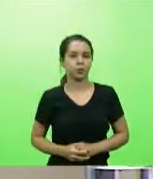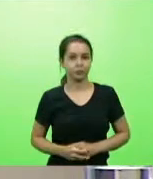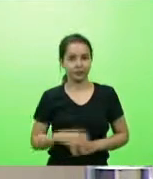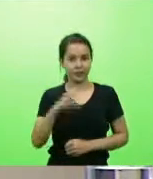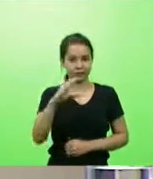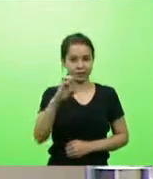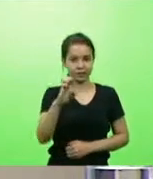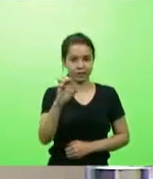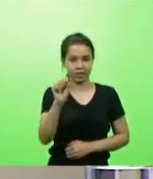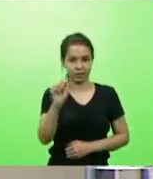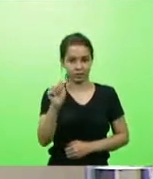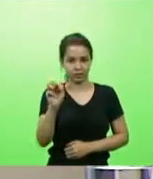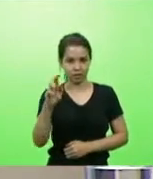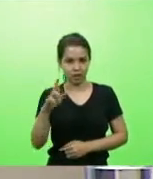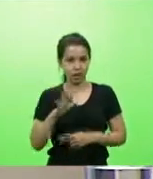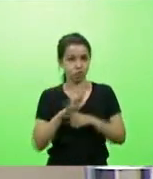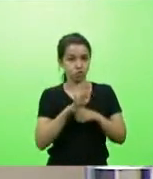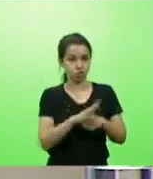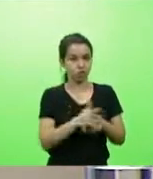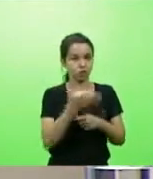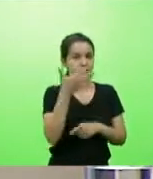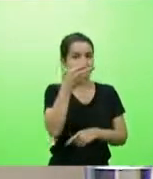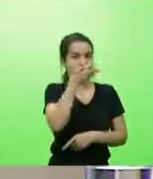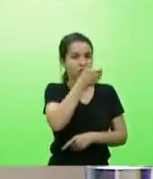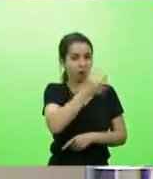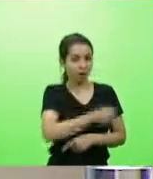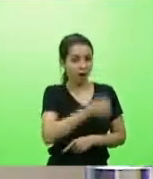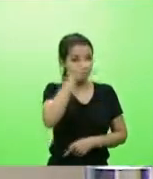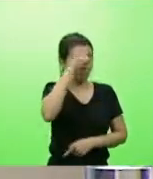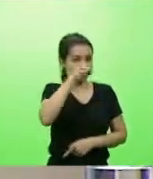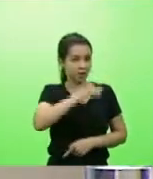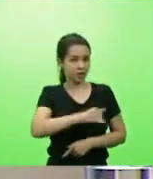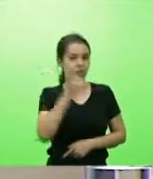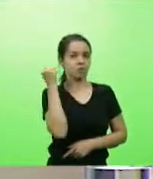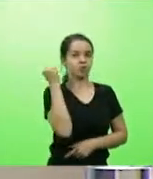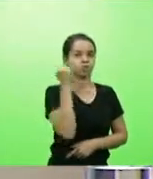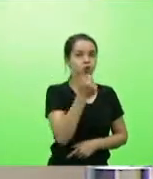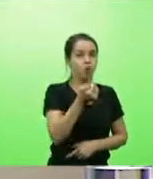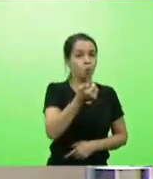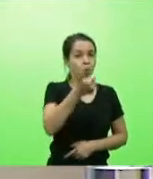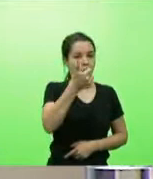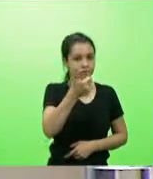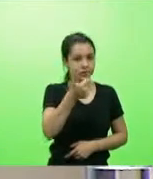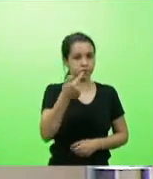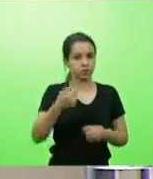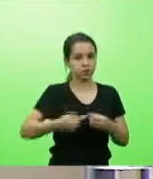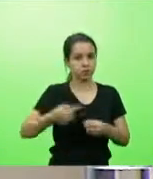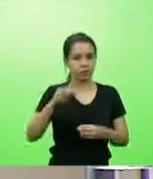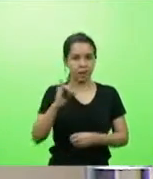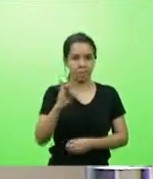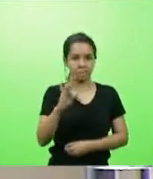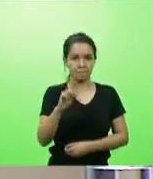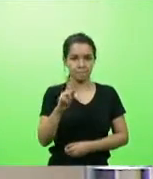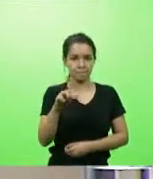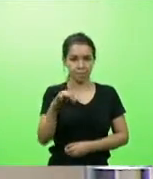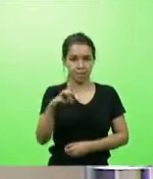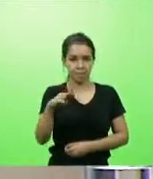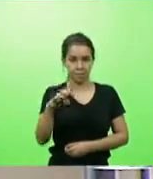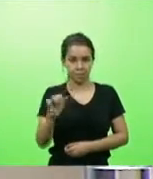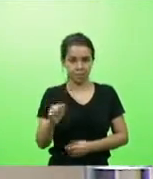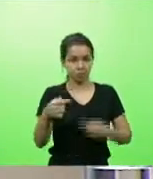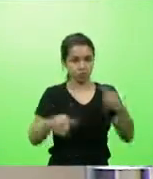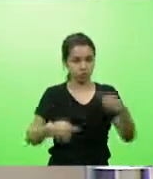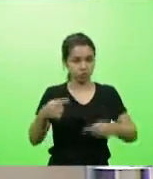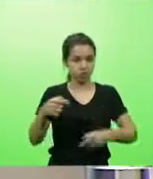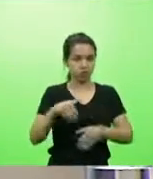bravura ao evitar assassinato no município de Itapema. Em discussão. Não havendo quem queira discutir em votação, deputados que aprovam permaneçam como se